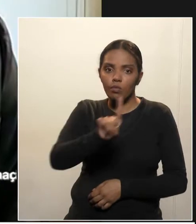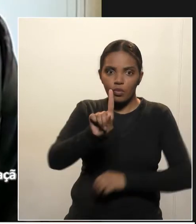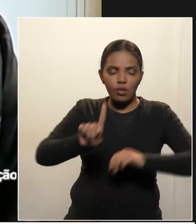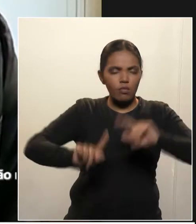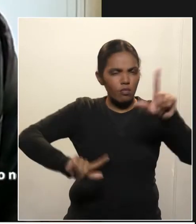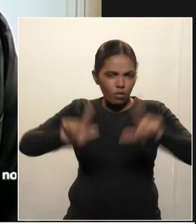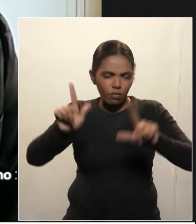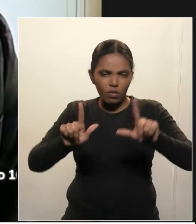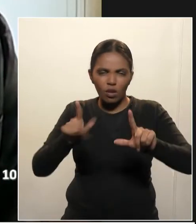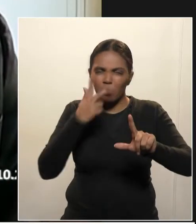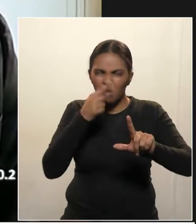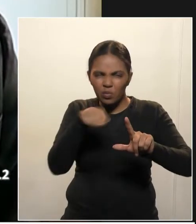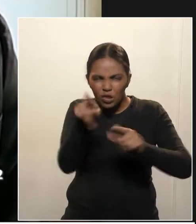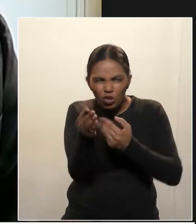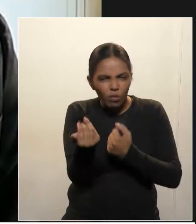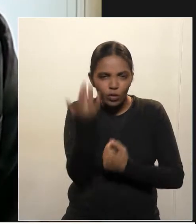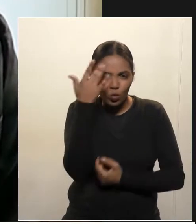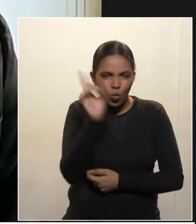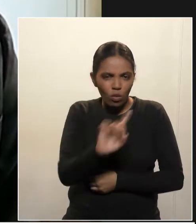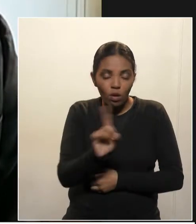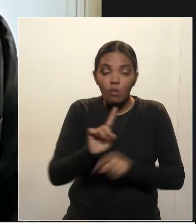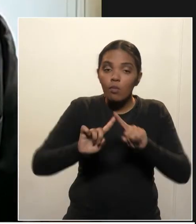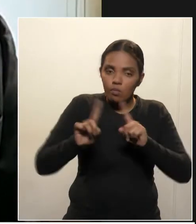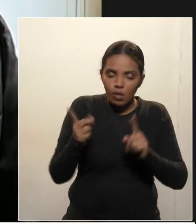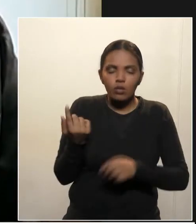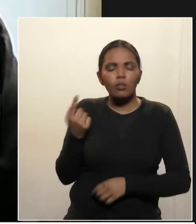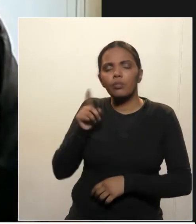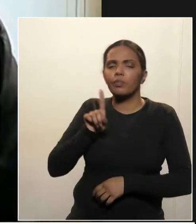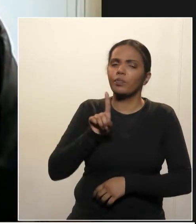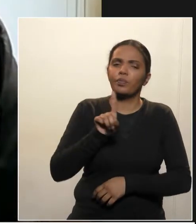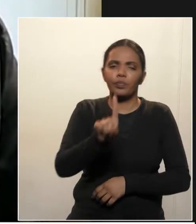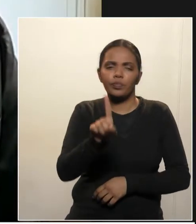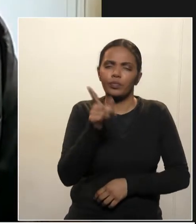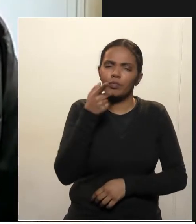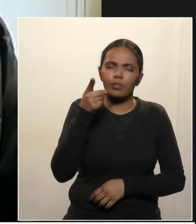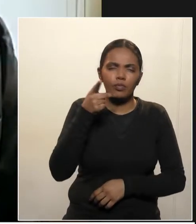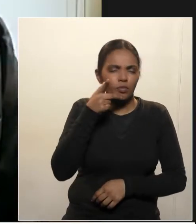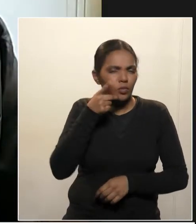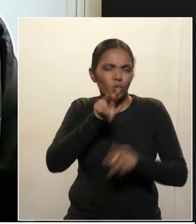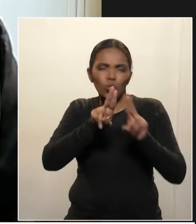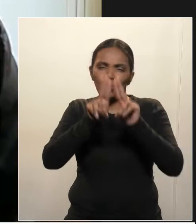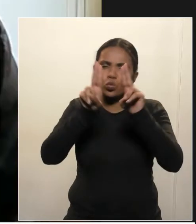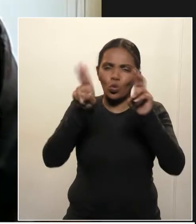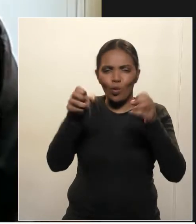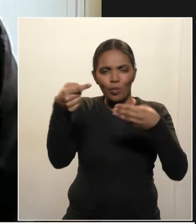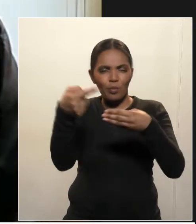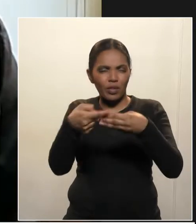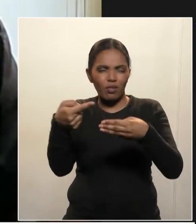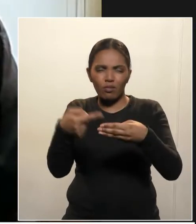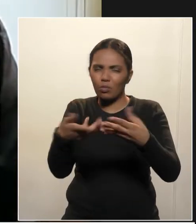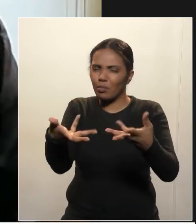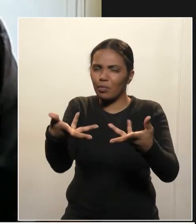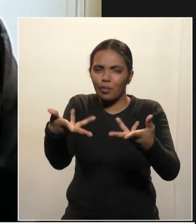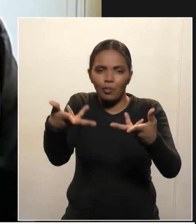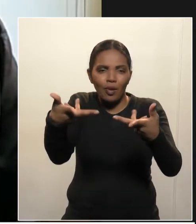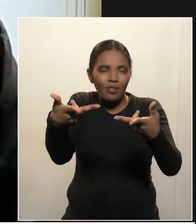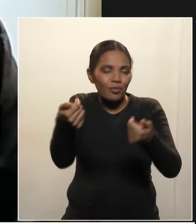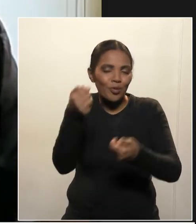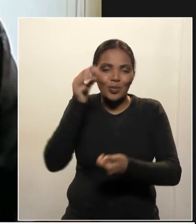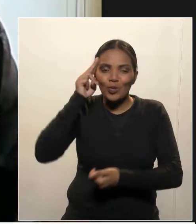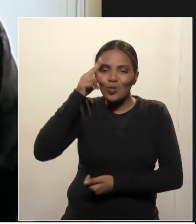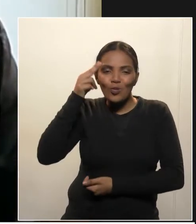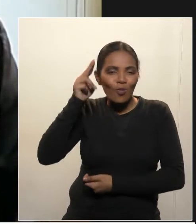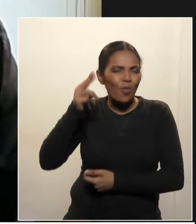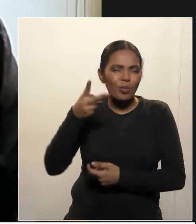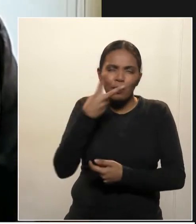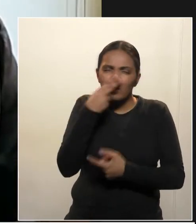lembrem, e ele vendia um sonho lindo, dizia que com o pedágio no